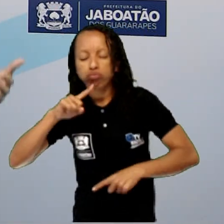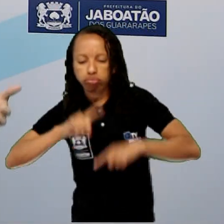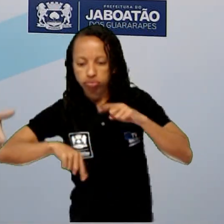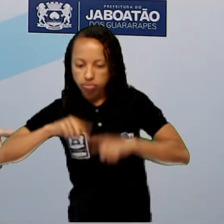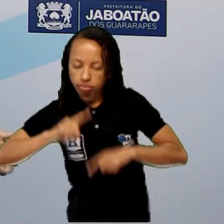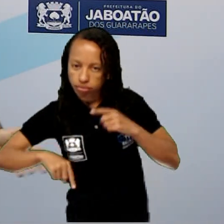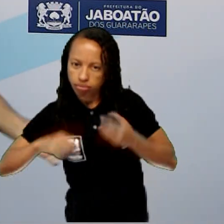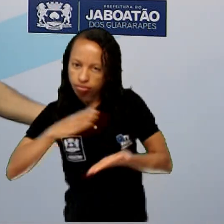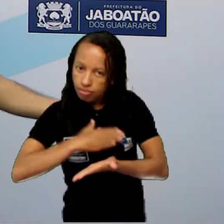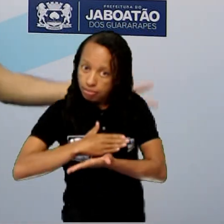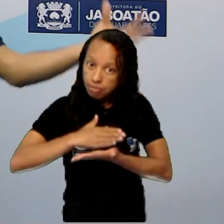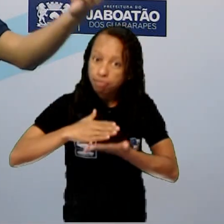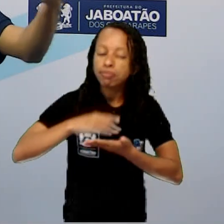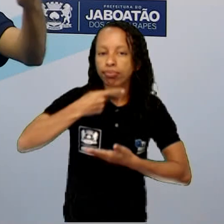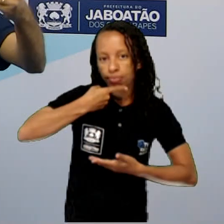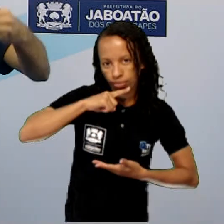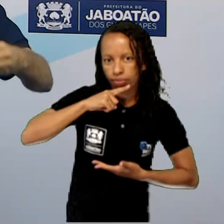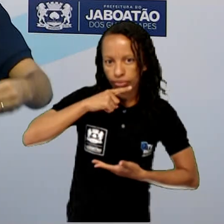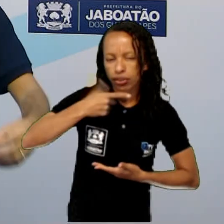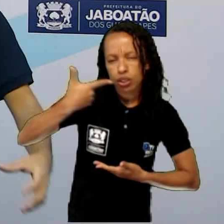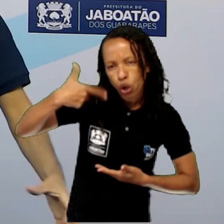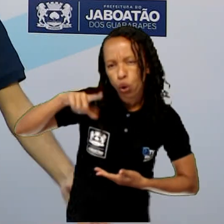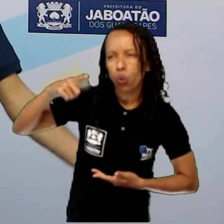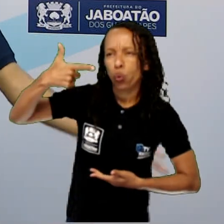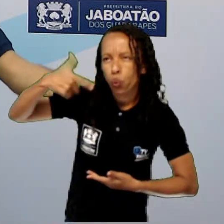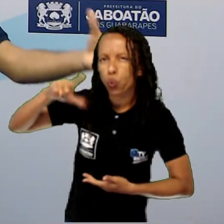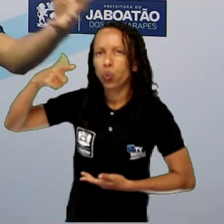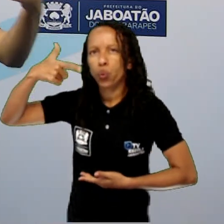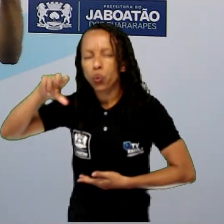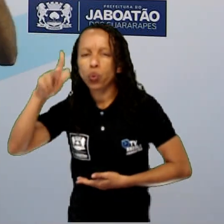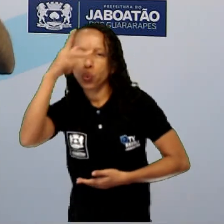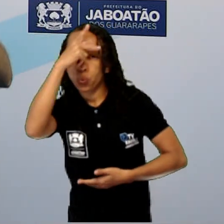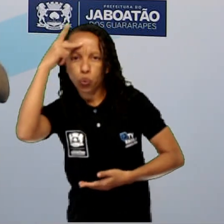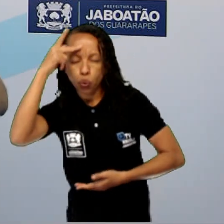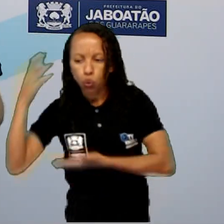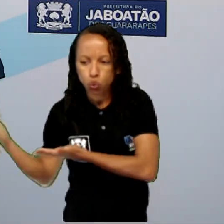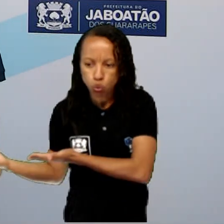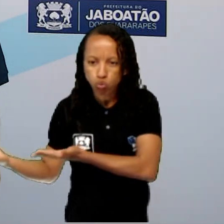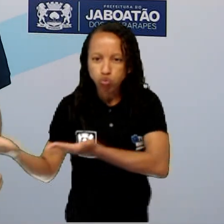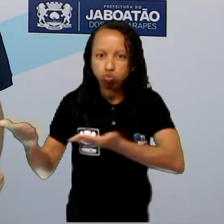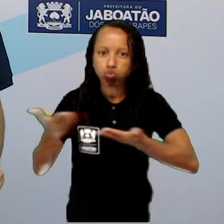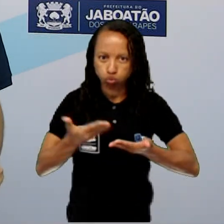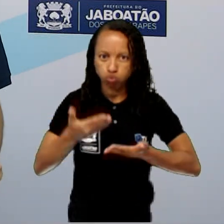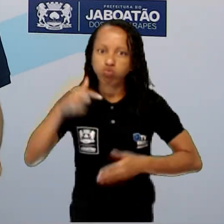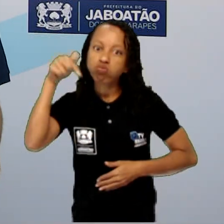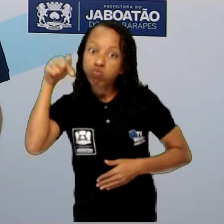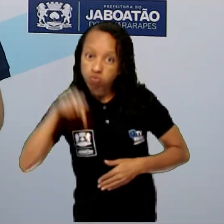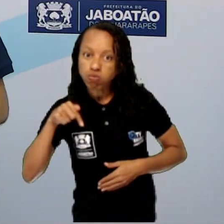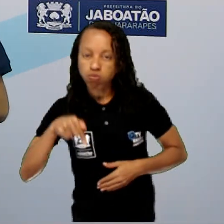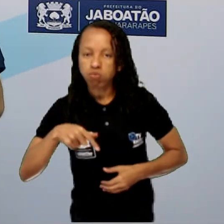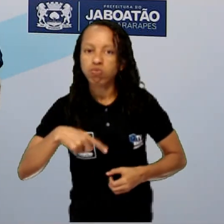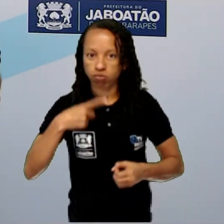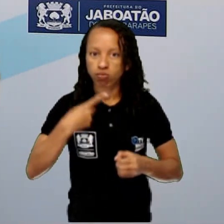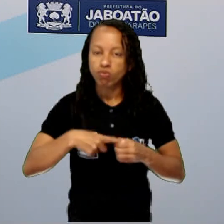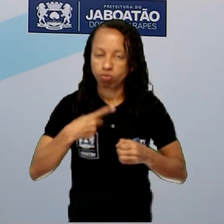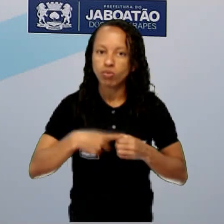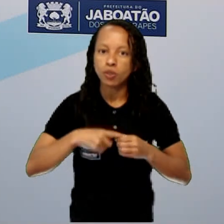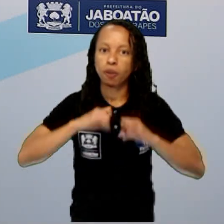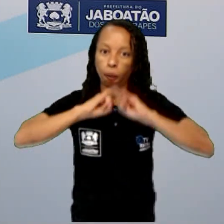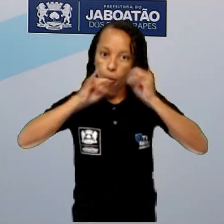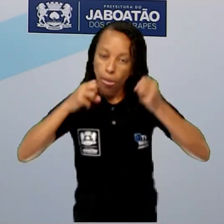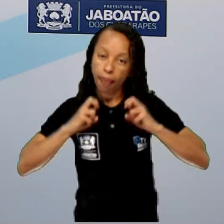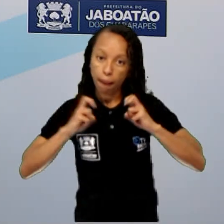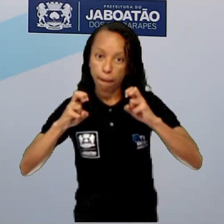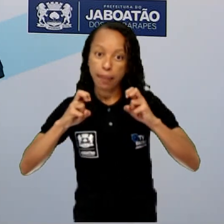açúcar e outras e outras pessoas começaram a vir pra cá, pra Jaboatão, começando aí o